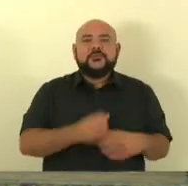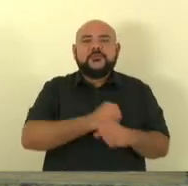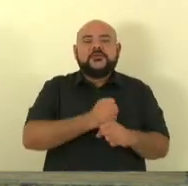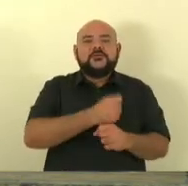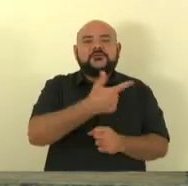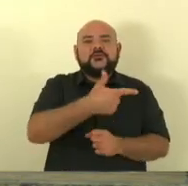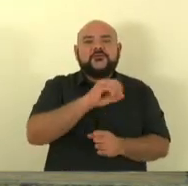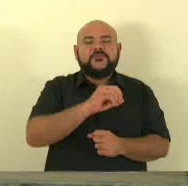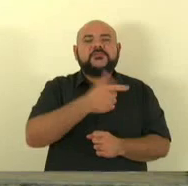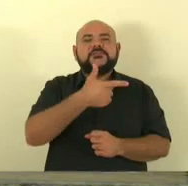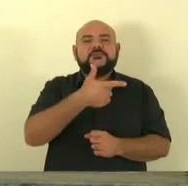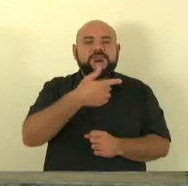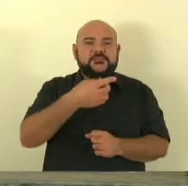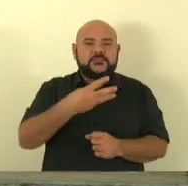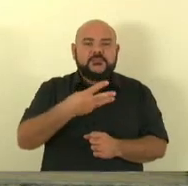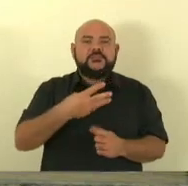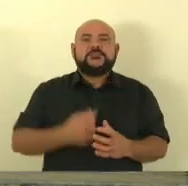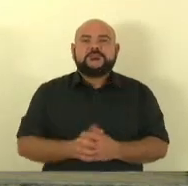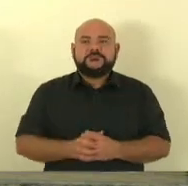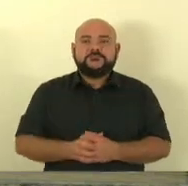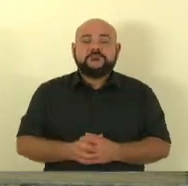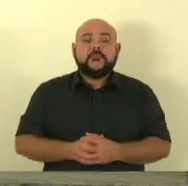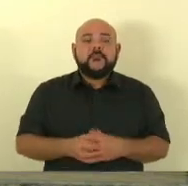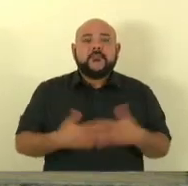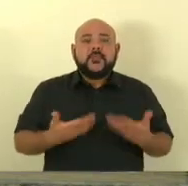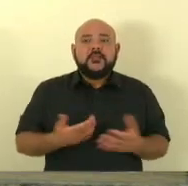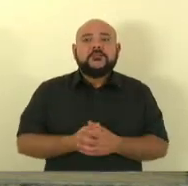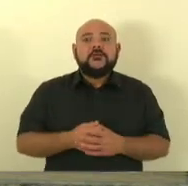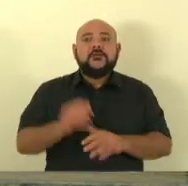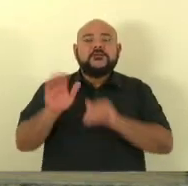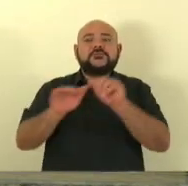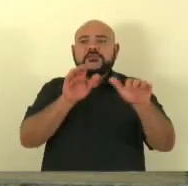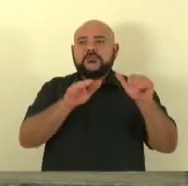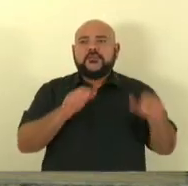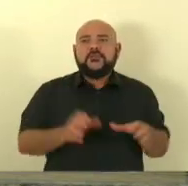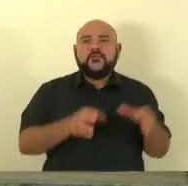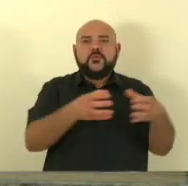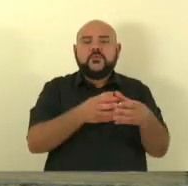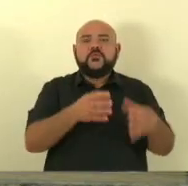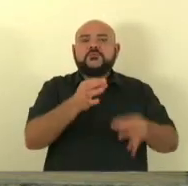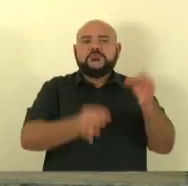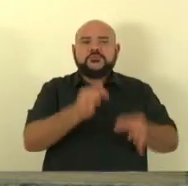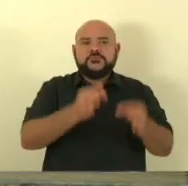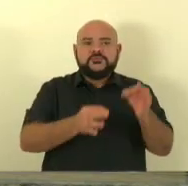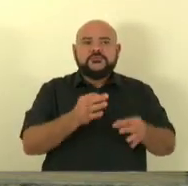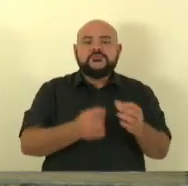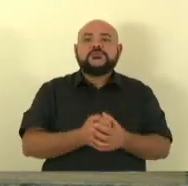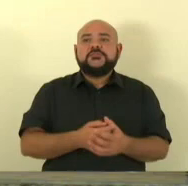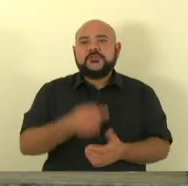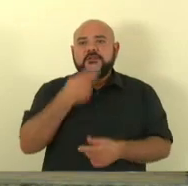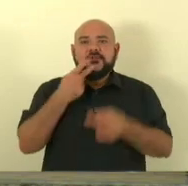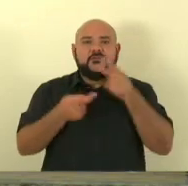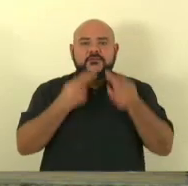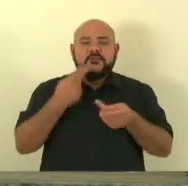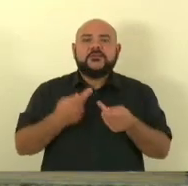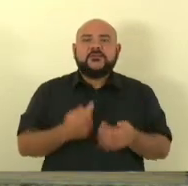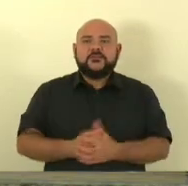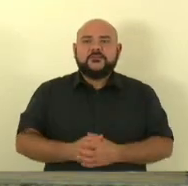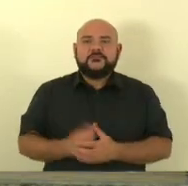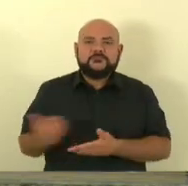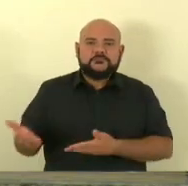do dia 27 de 4 de 2023. Convoco a Comissão de Justiça para oferecer, parecer oral